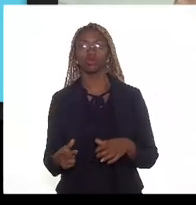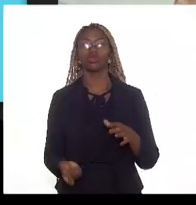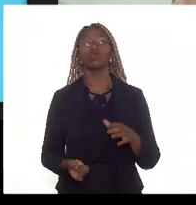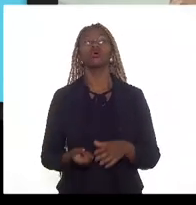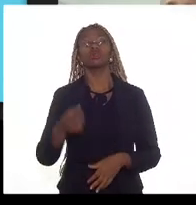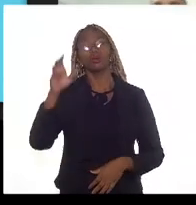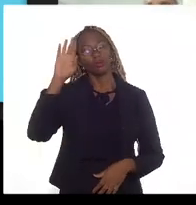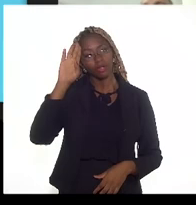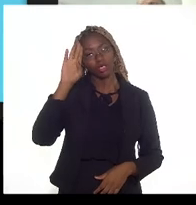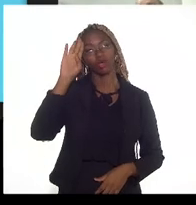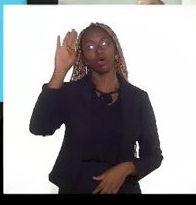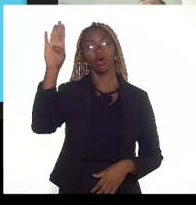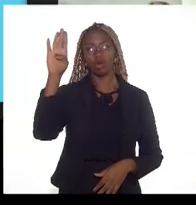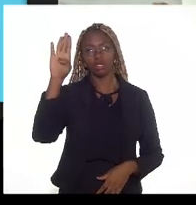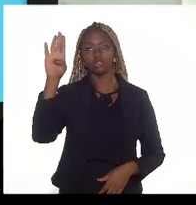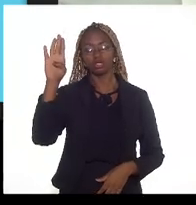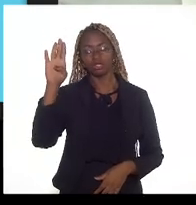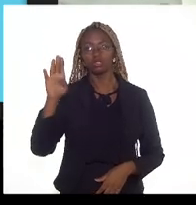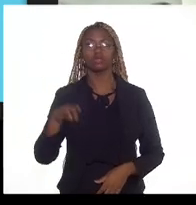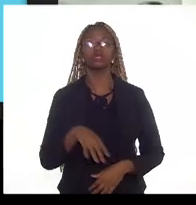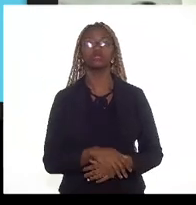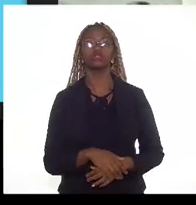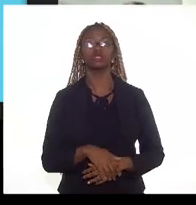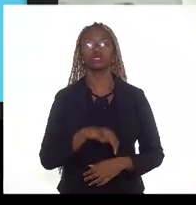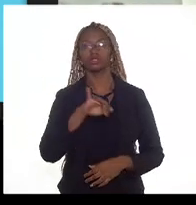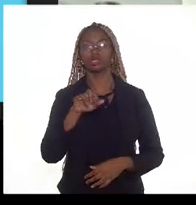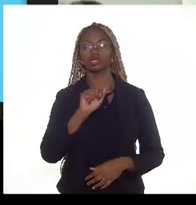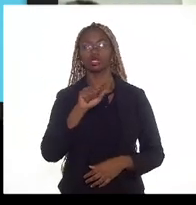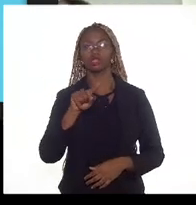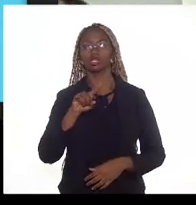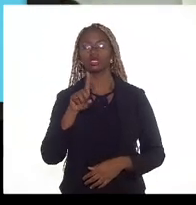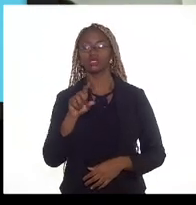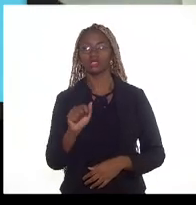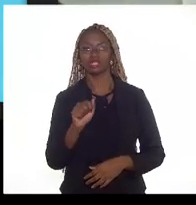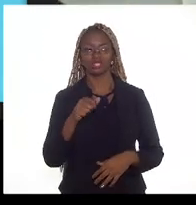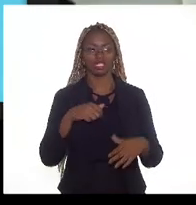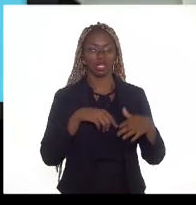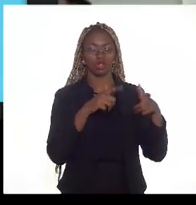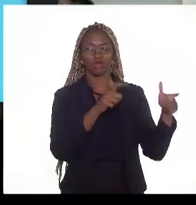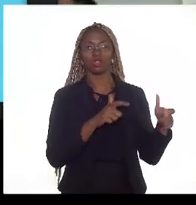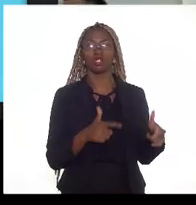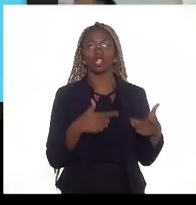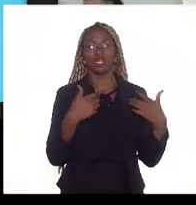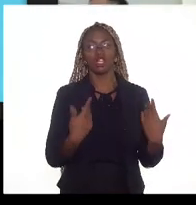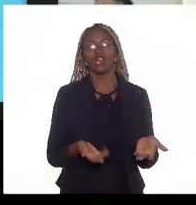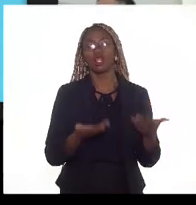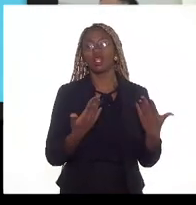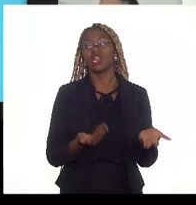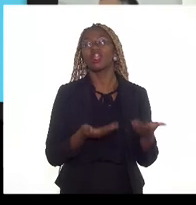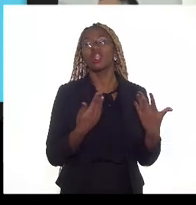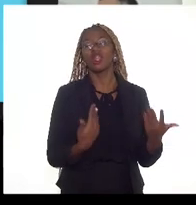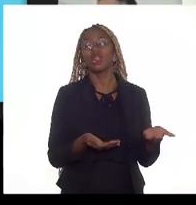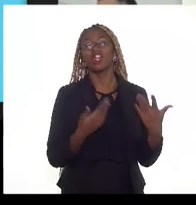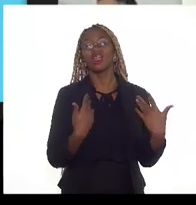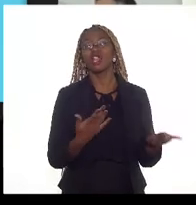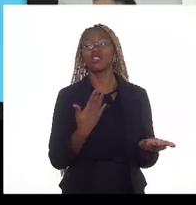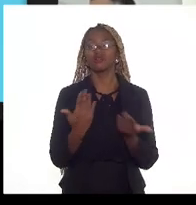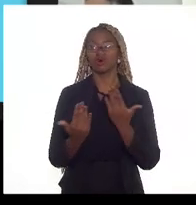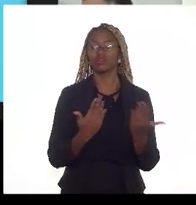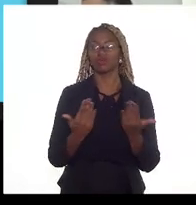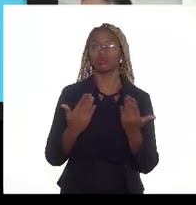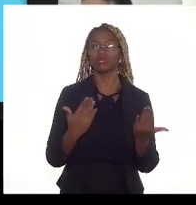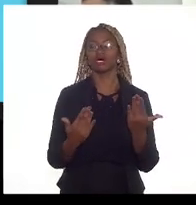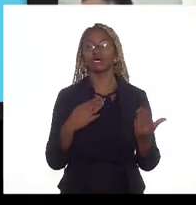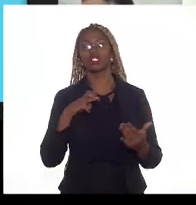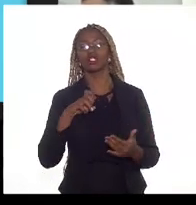de de de jazidas que tem um óleo mais leve do que a média dos